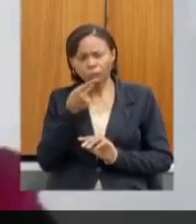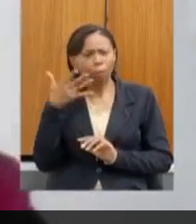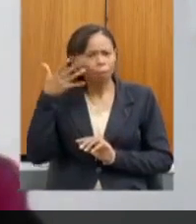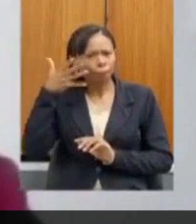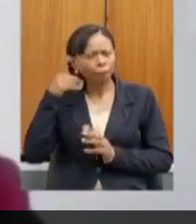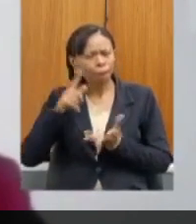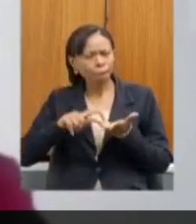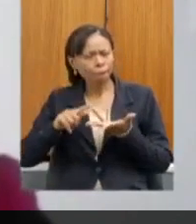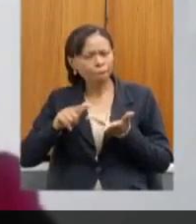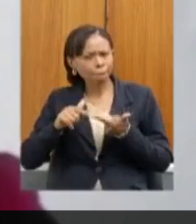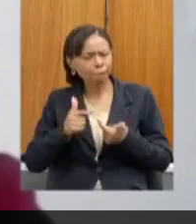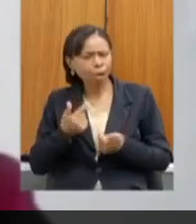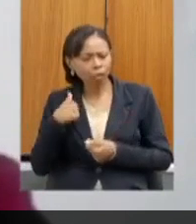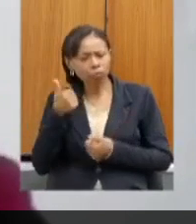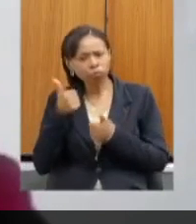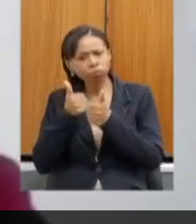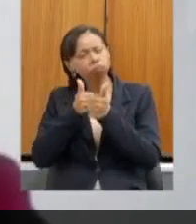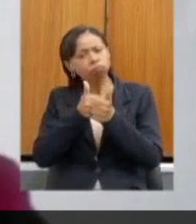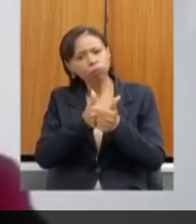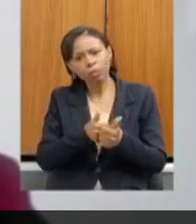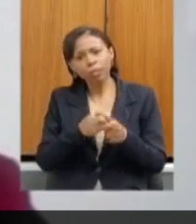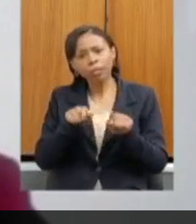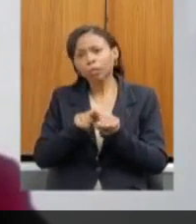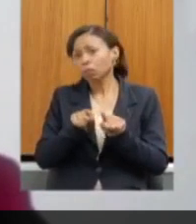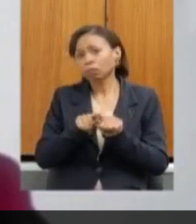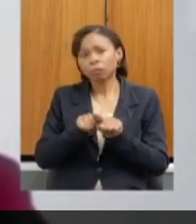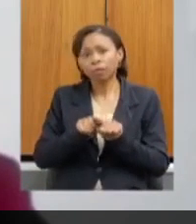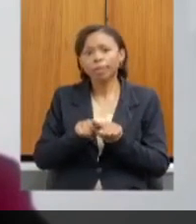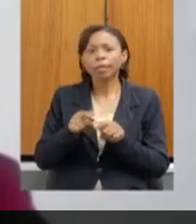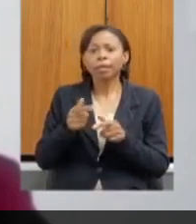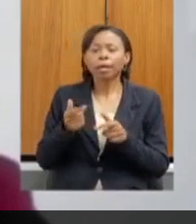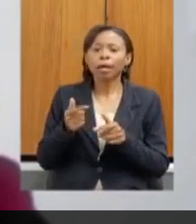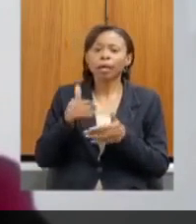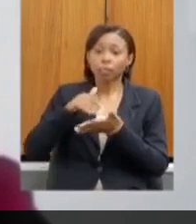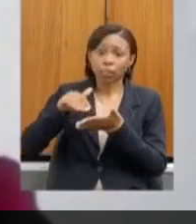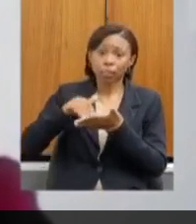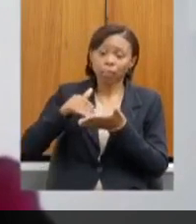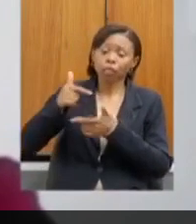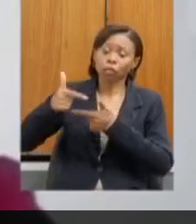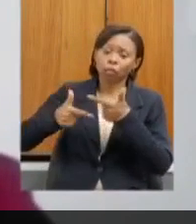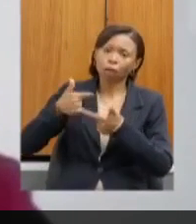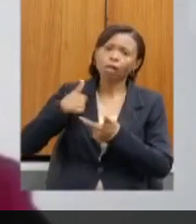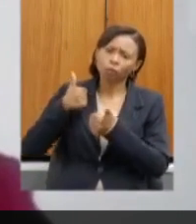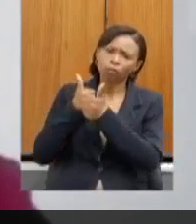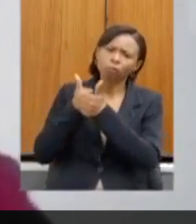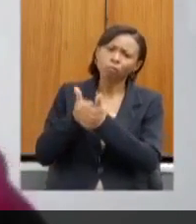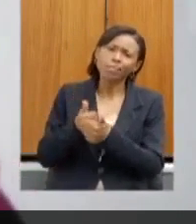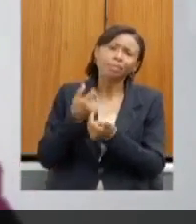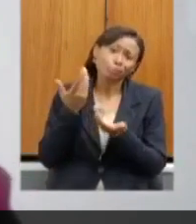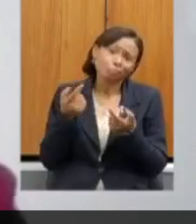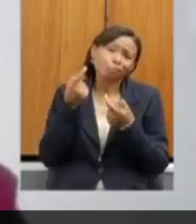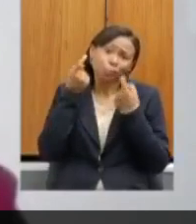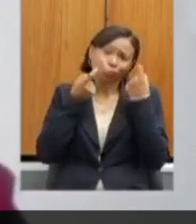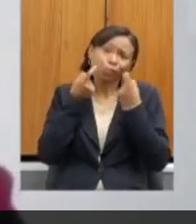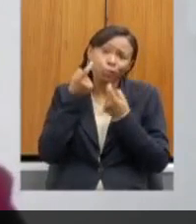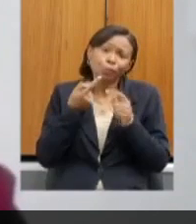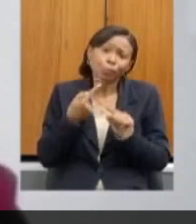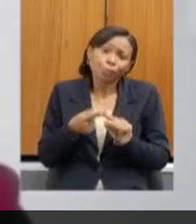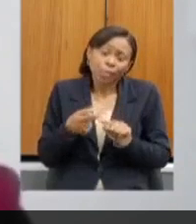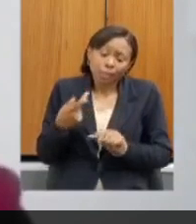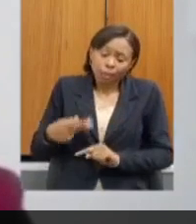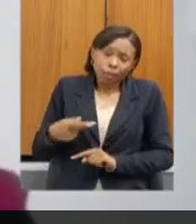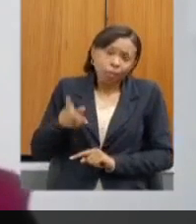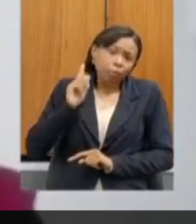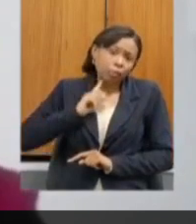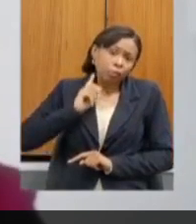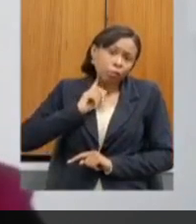acompanhando um pouco também as páginas da secretaria, a gente vem acompanhando com preocupação, inclusive que Minas Gerais é um